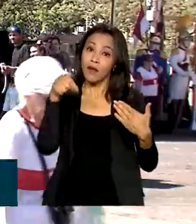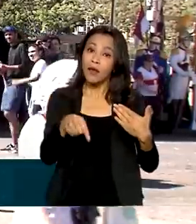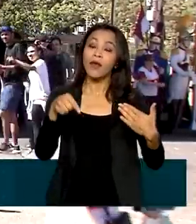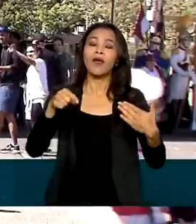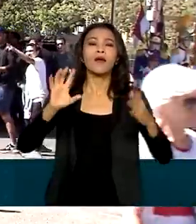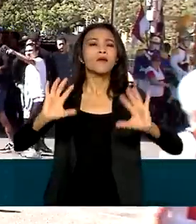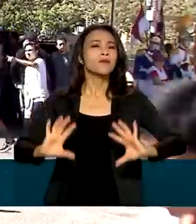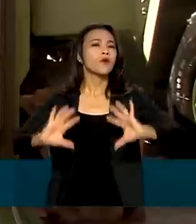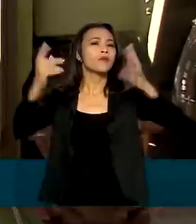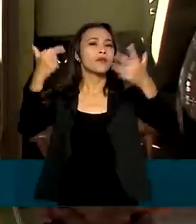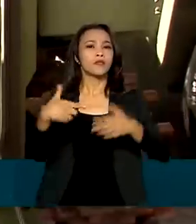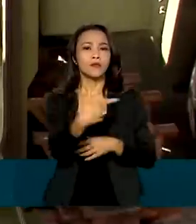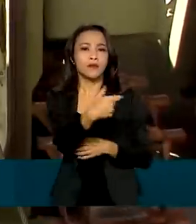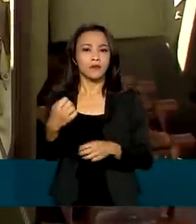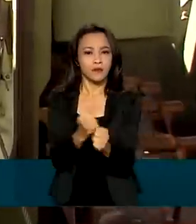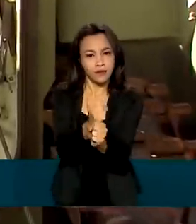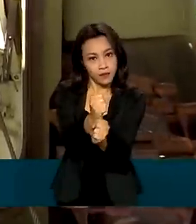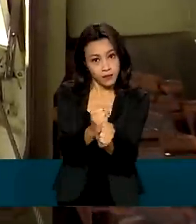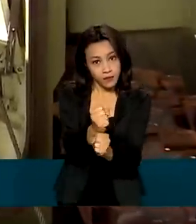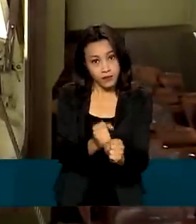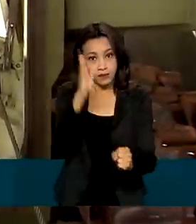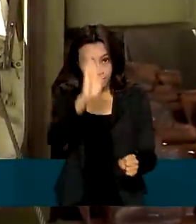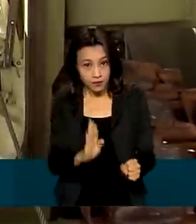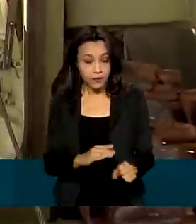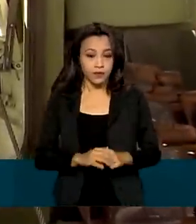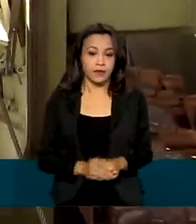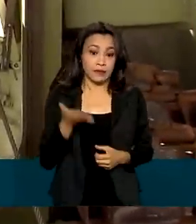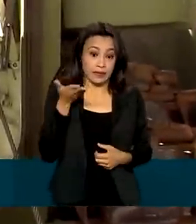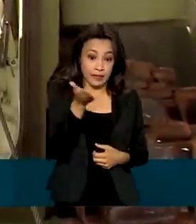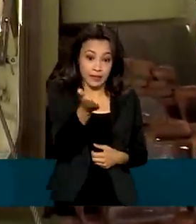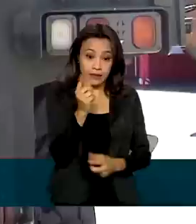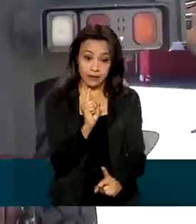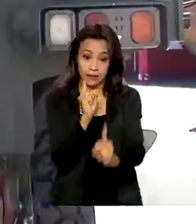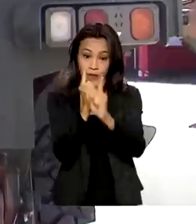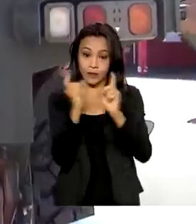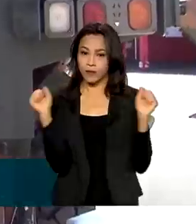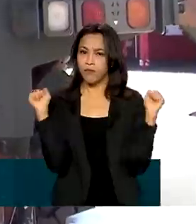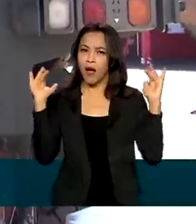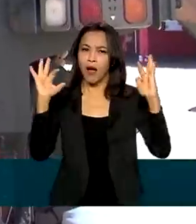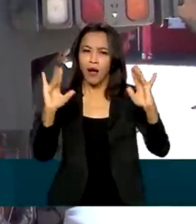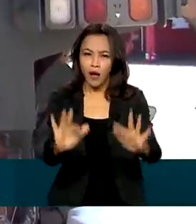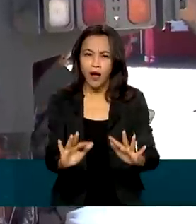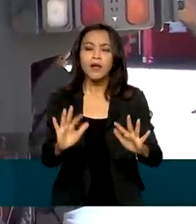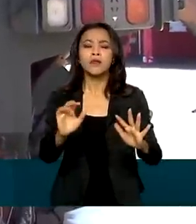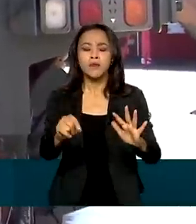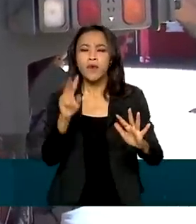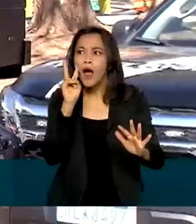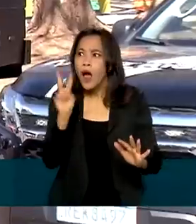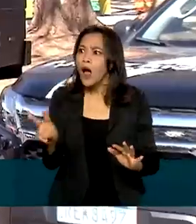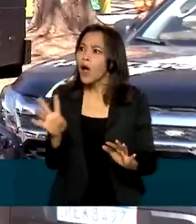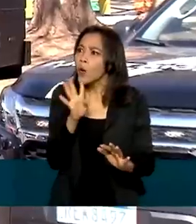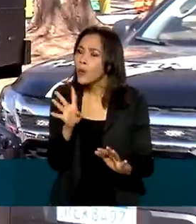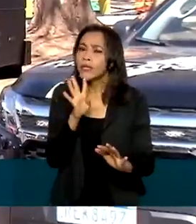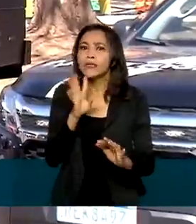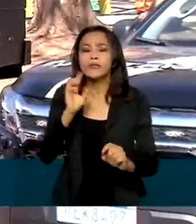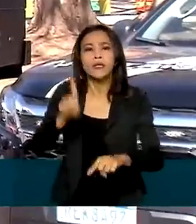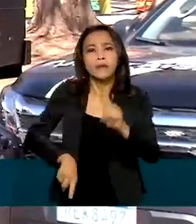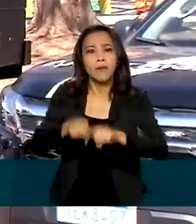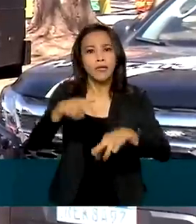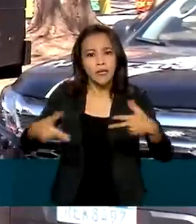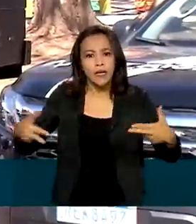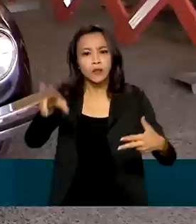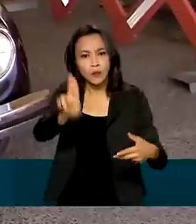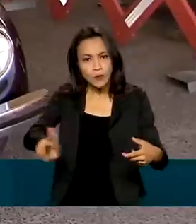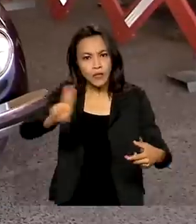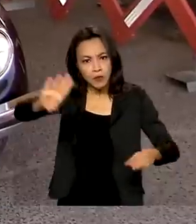ao Bicentenário da Independência do Brasil. Durante o evento, os visitantes puderam conhecer os equipamentos utilizados pela Força